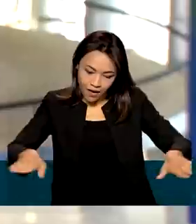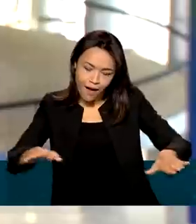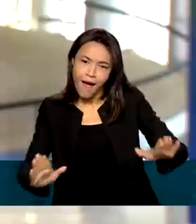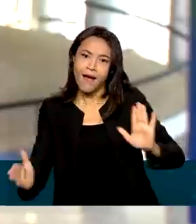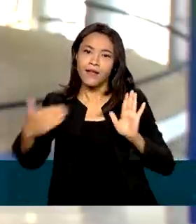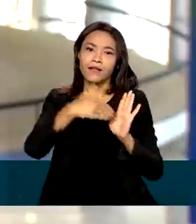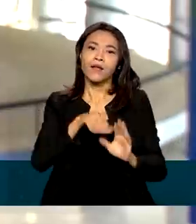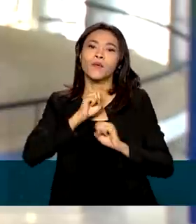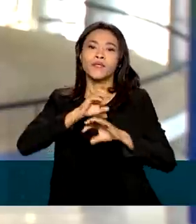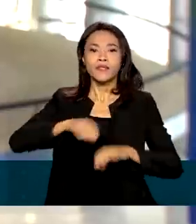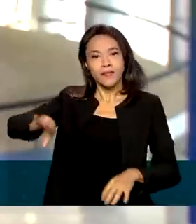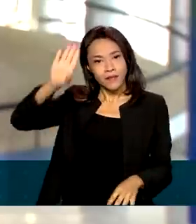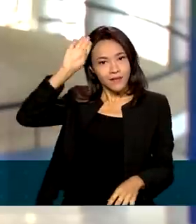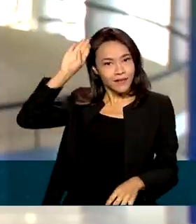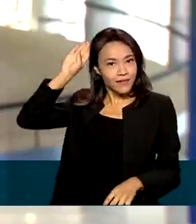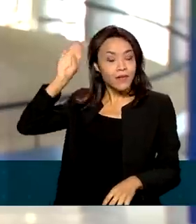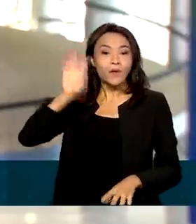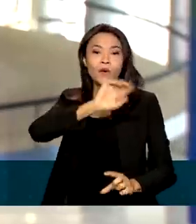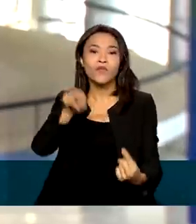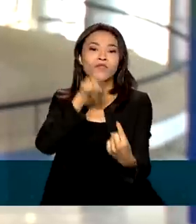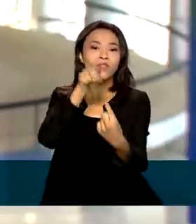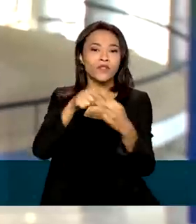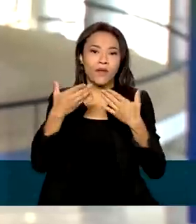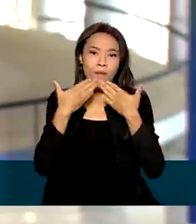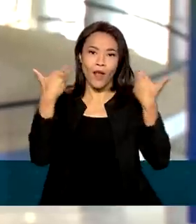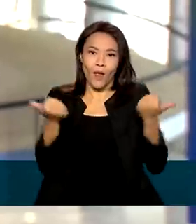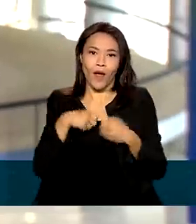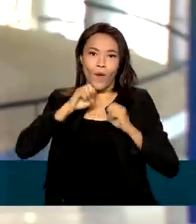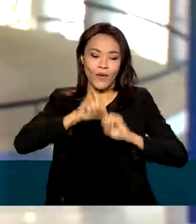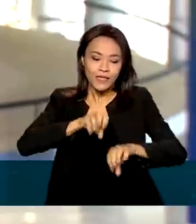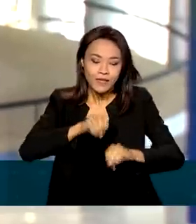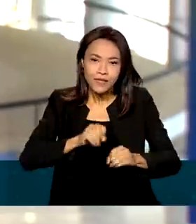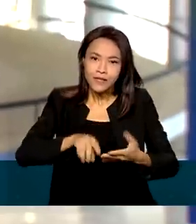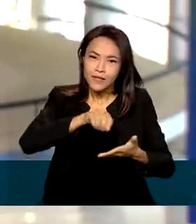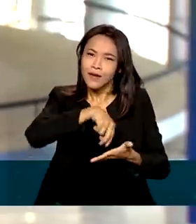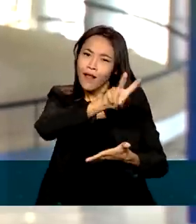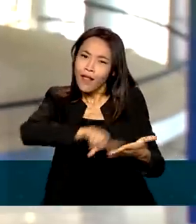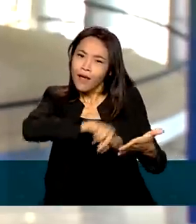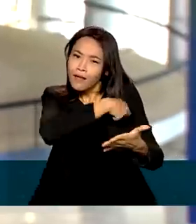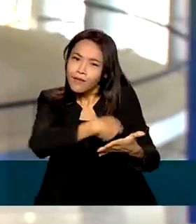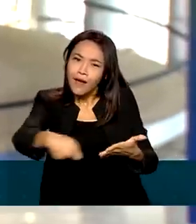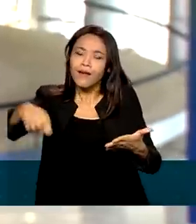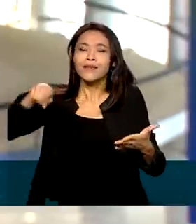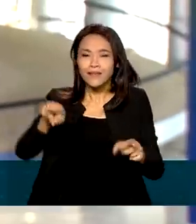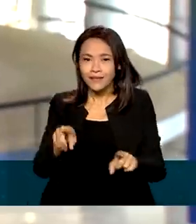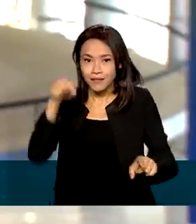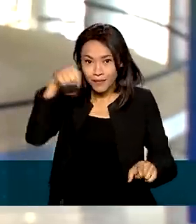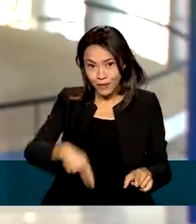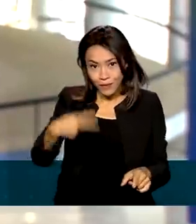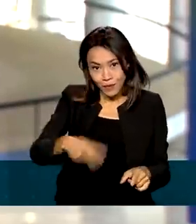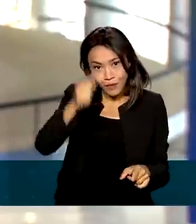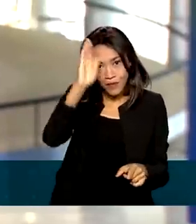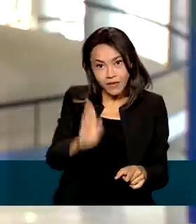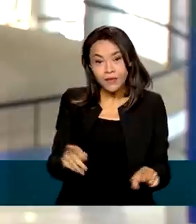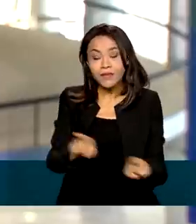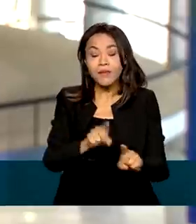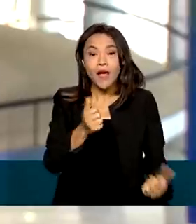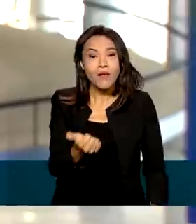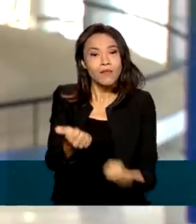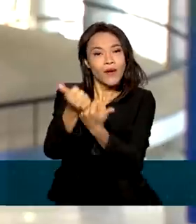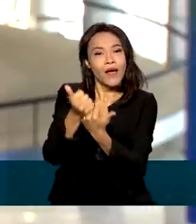E um dos objetivos é melhorar a qualidade da alfabetização e a taxa de alfabetização no país, além de ajudar também na